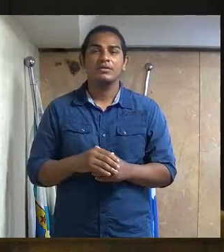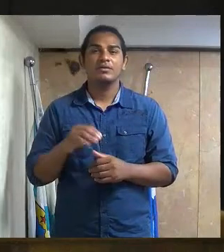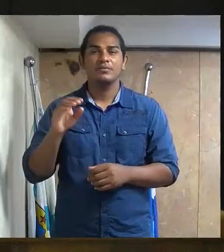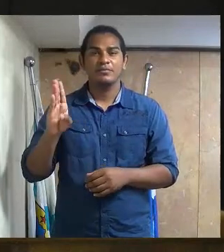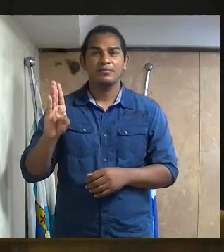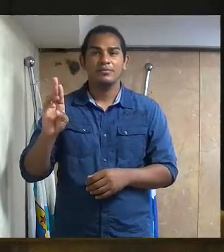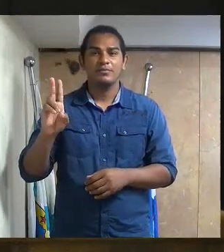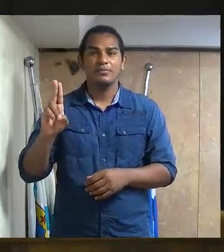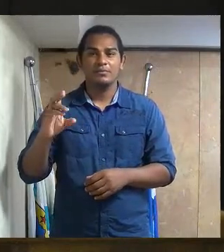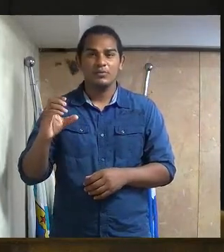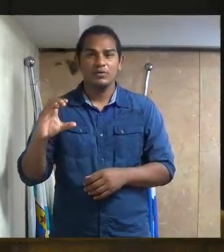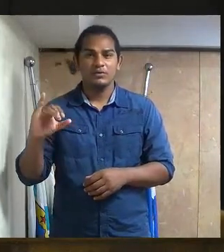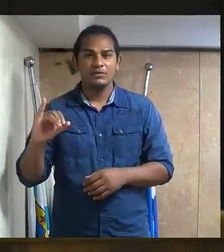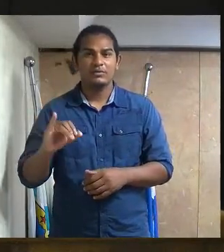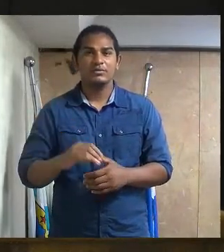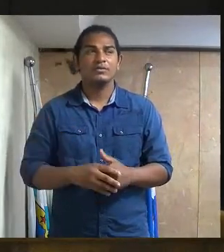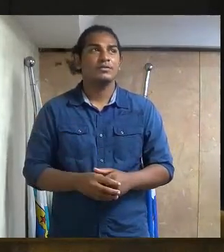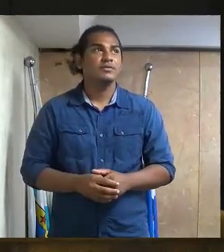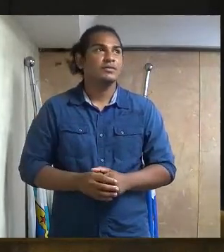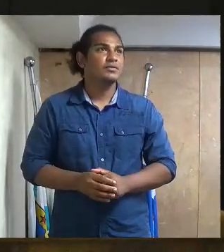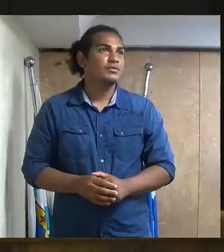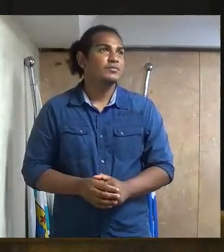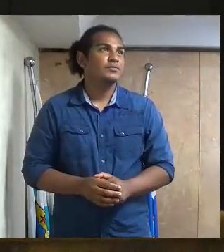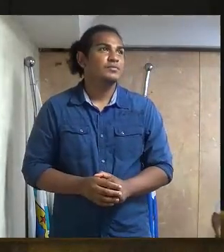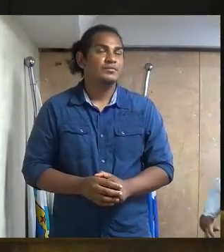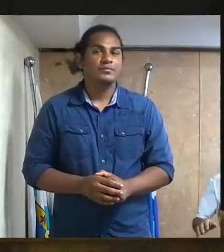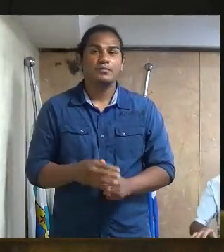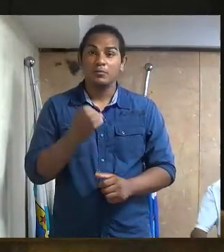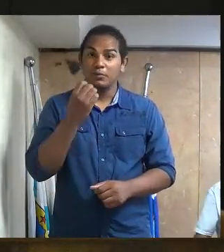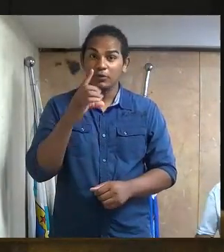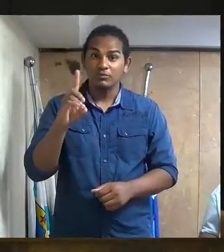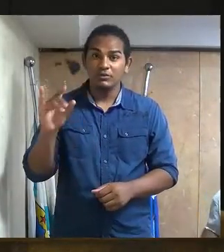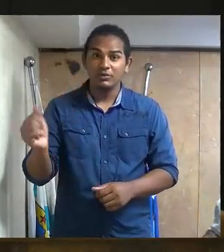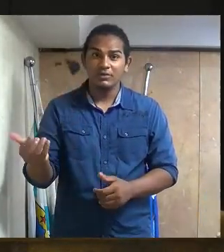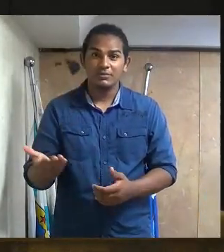dia.